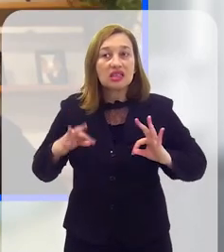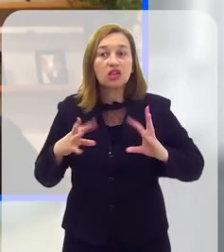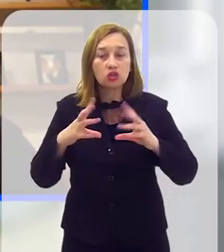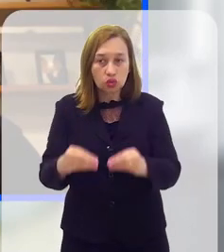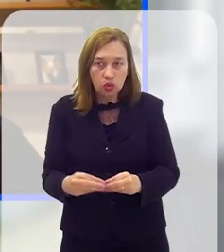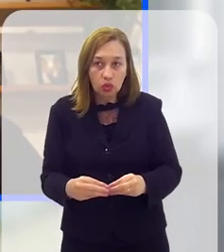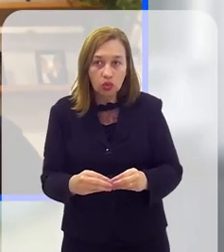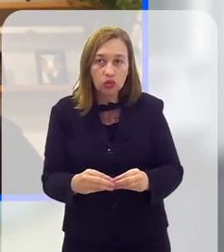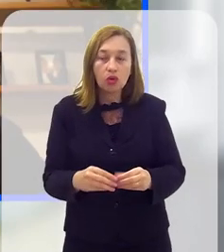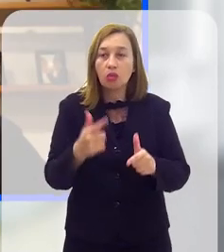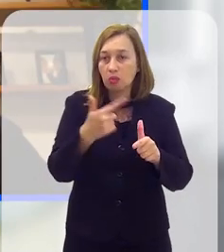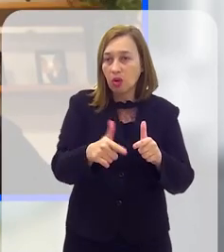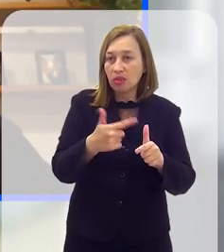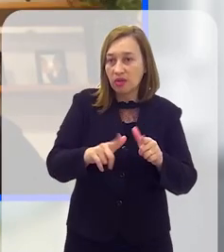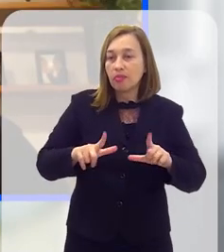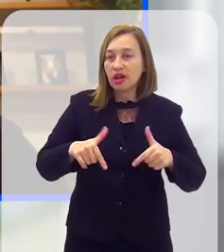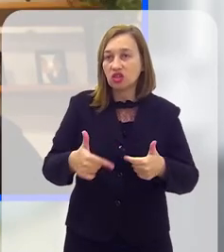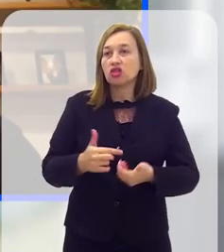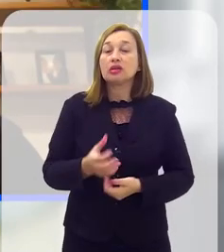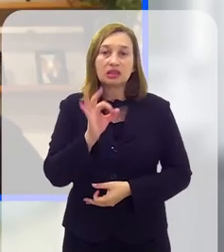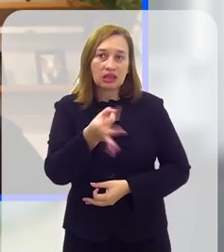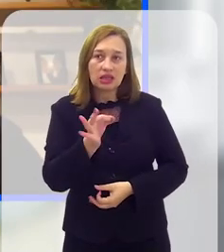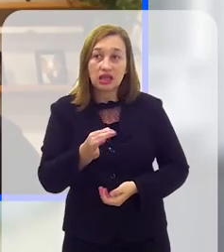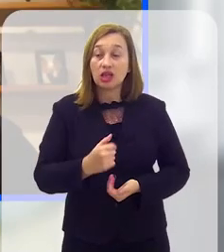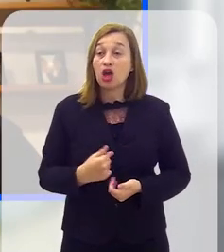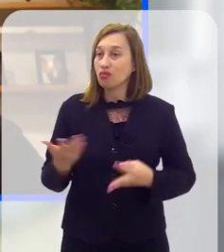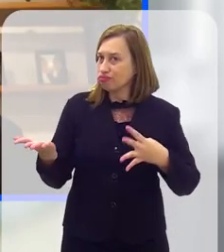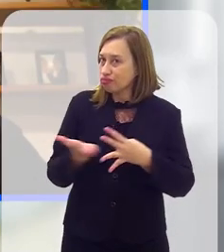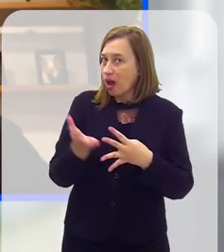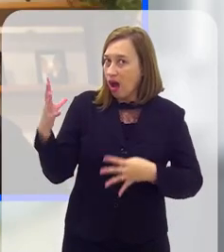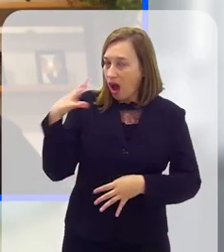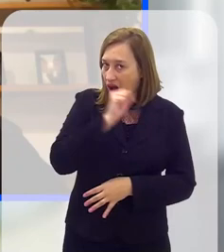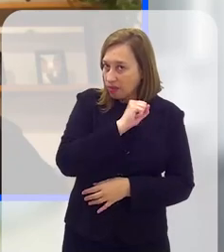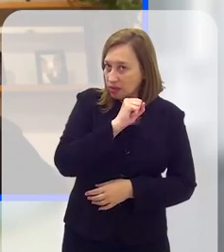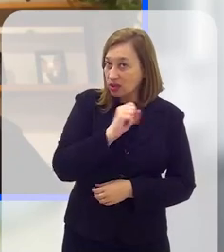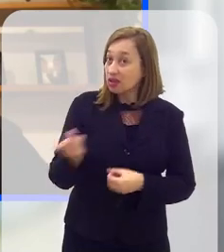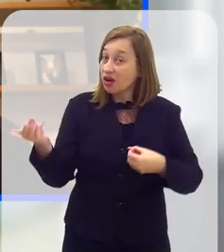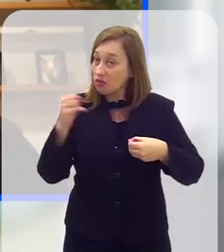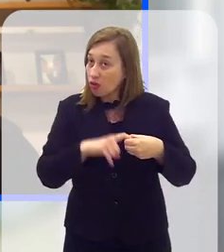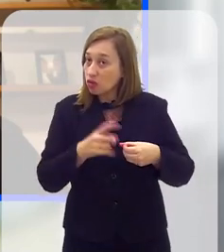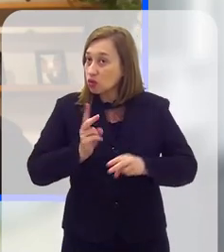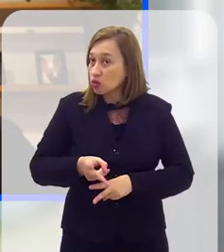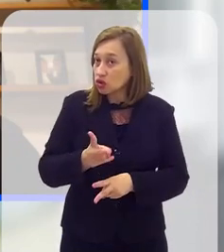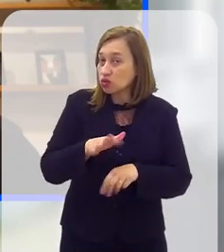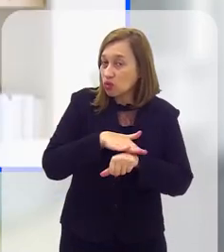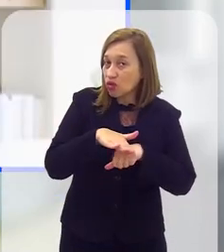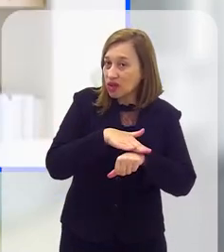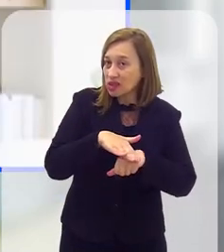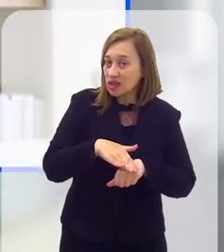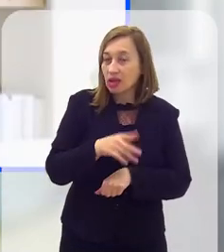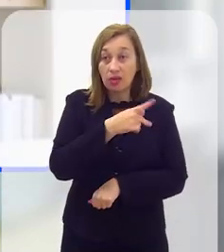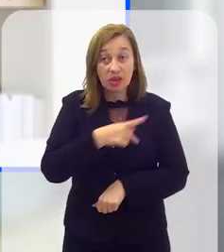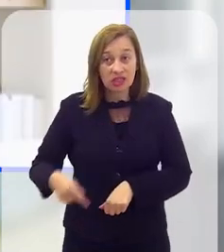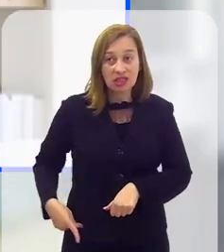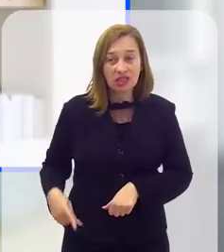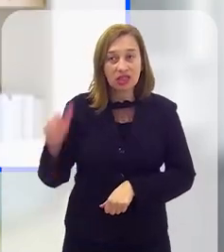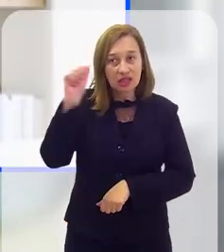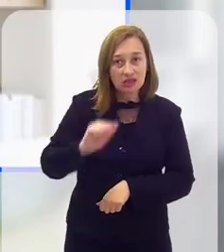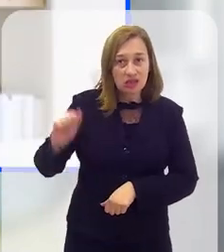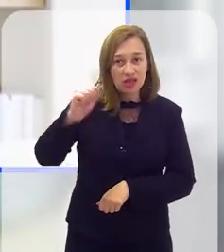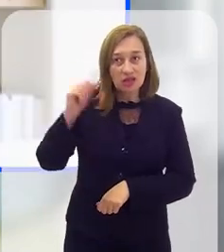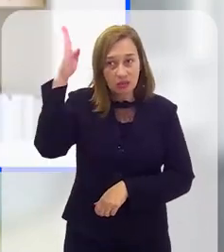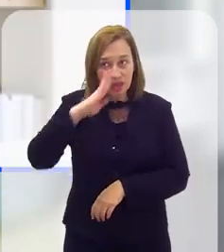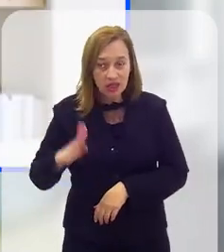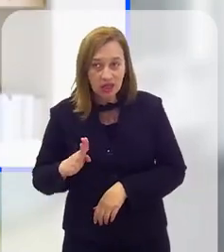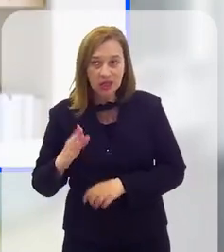que a modelagem econômica pense nessa cadeia inteira. Tá certo. Eu vou fazer um rápido intervalo e na volta